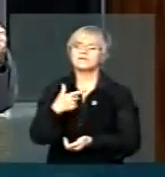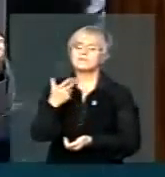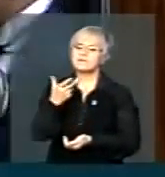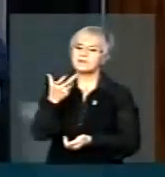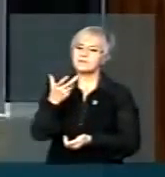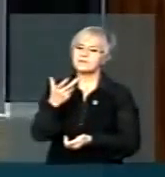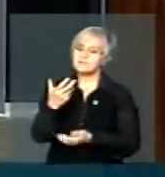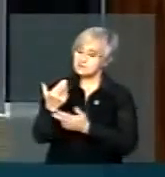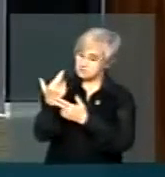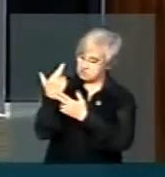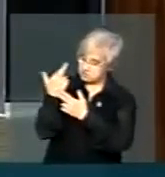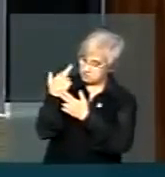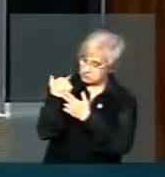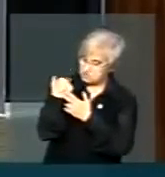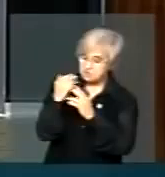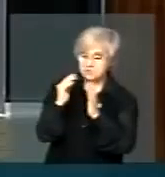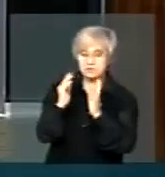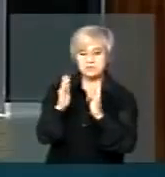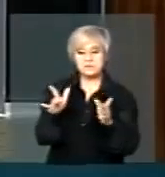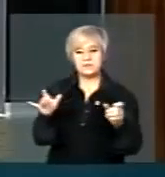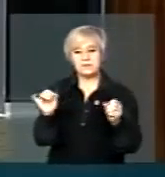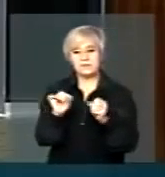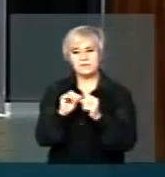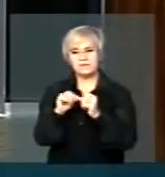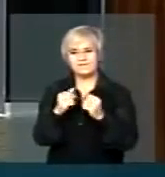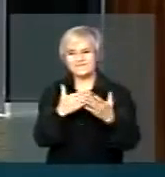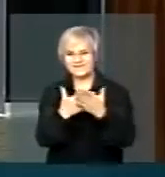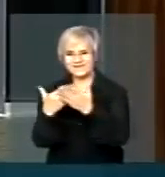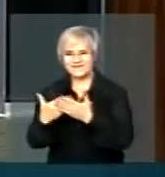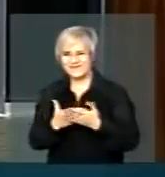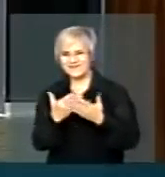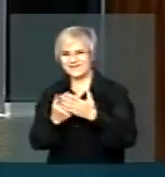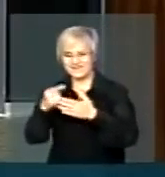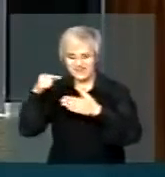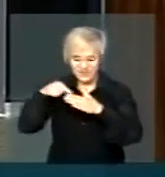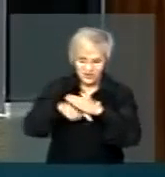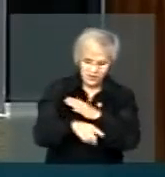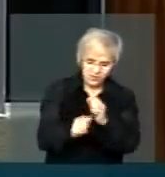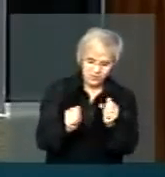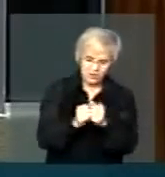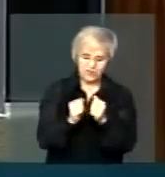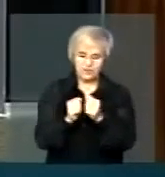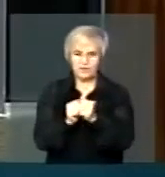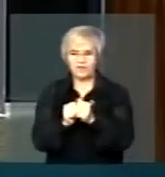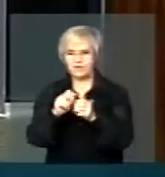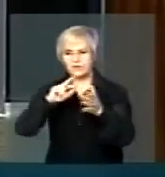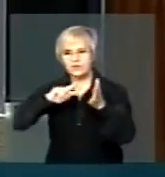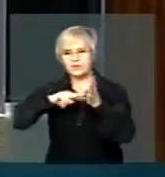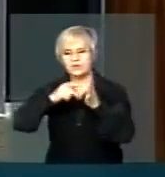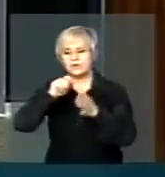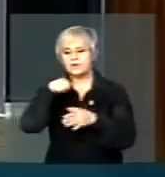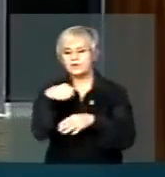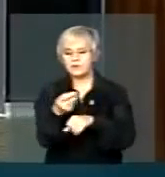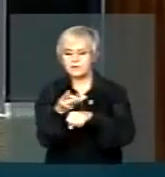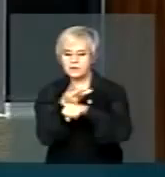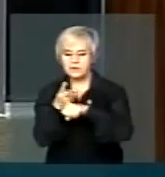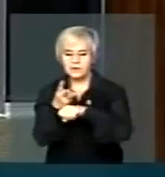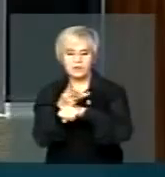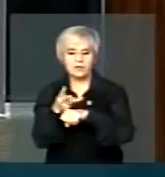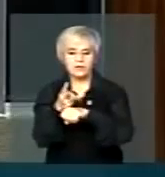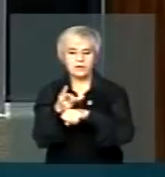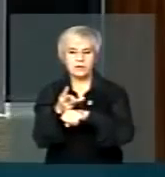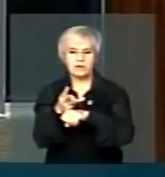responsabilidade de fazer um estudo profundo da terceirização, não apenas para